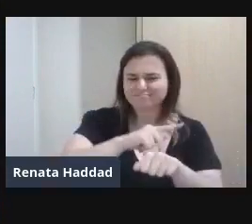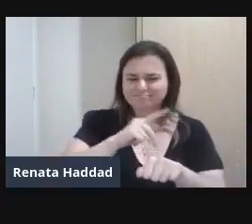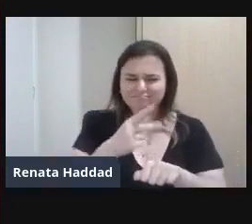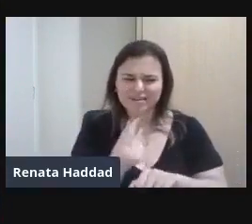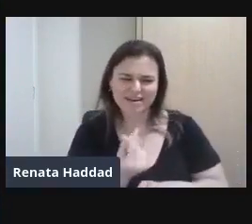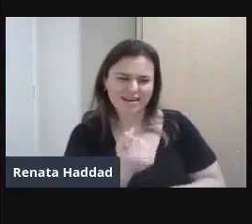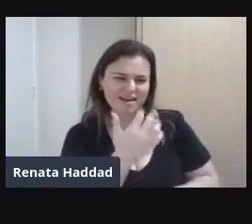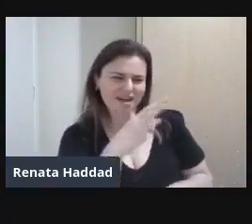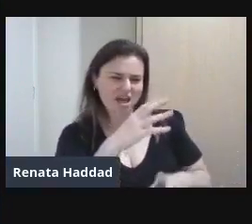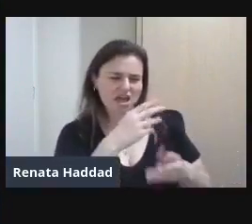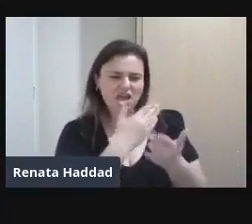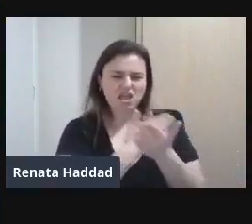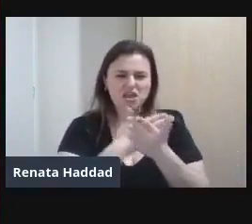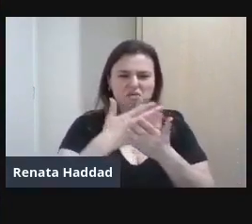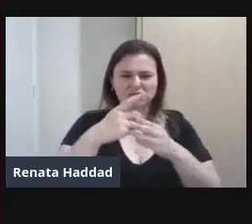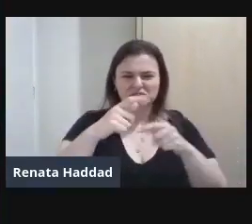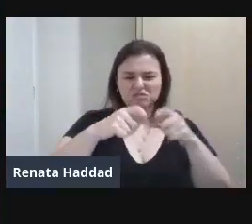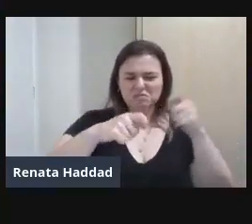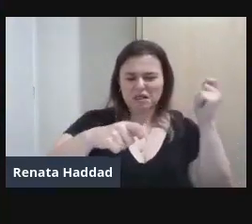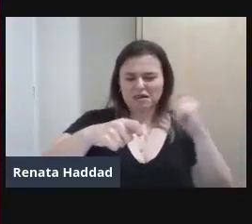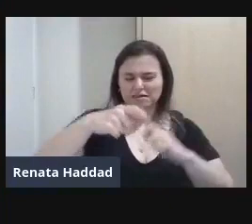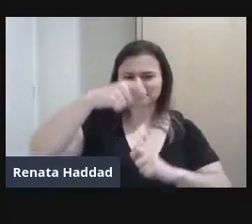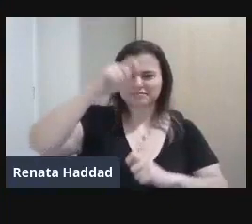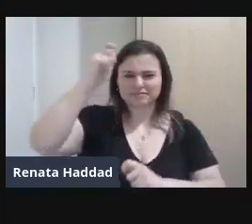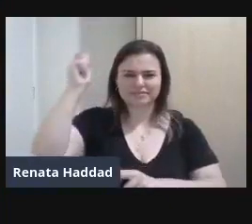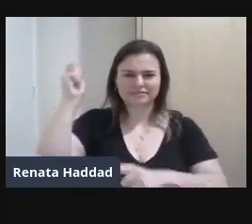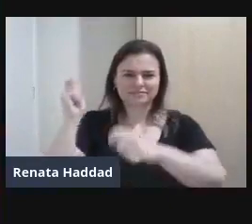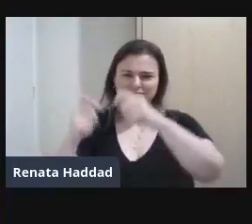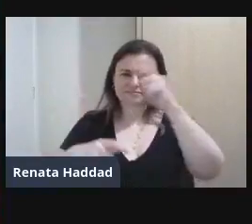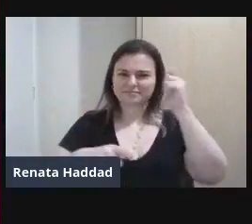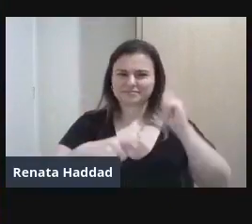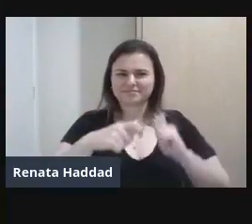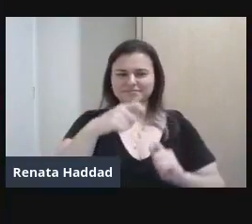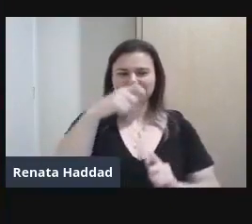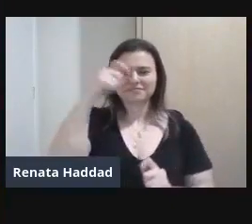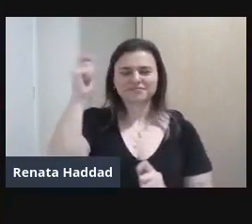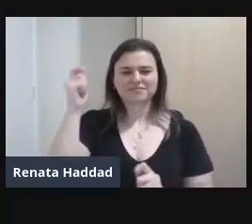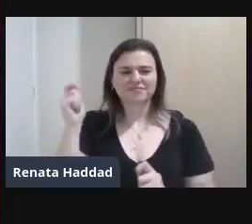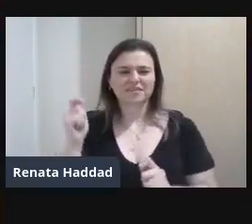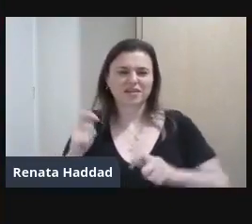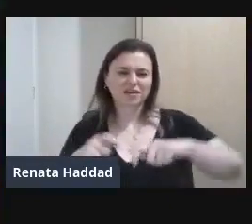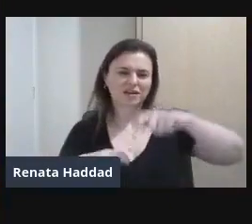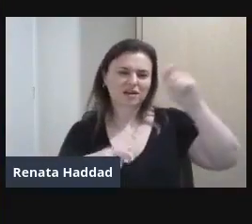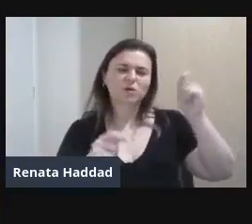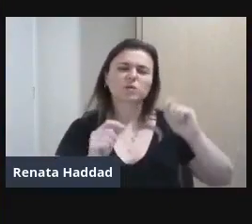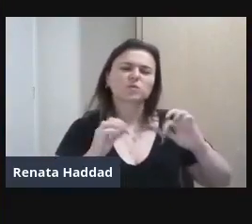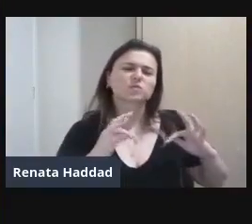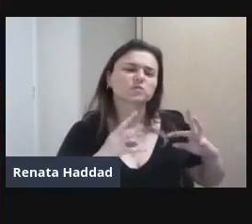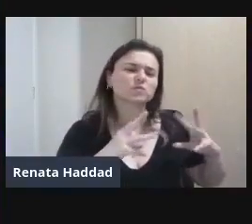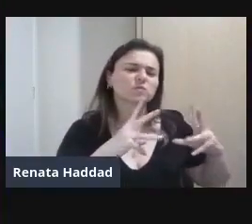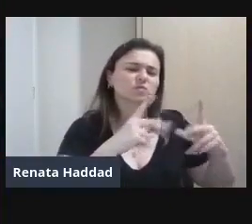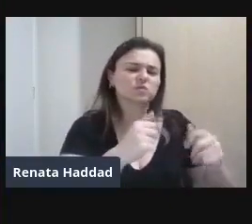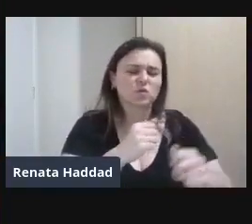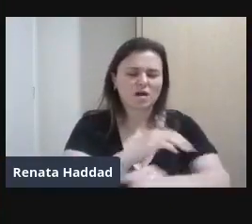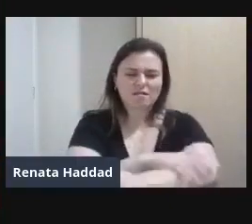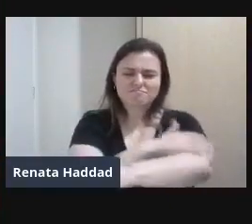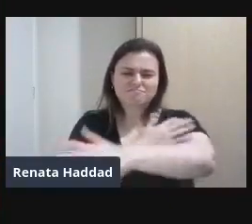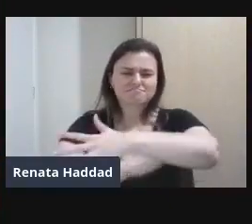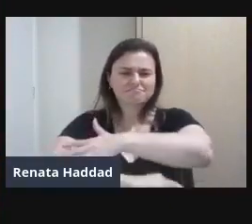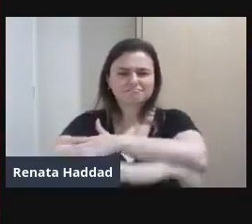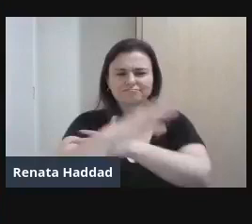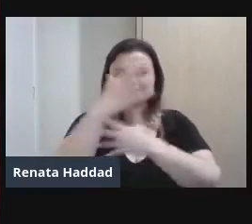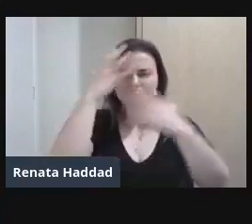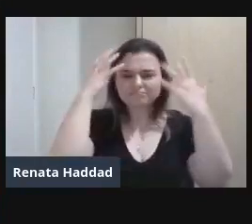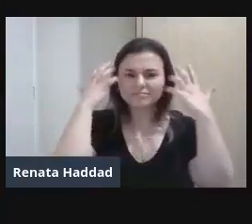E começou A desmanchar Ele também As pernas Os braços A cabeça E quando ele